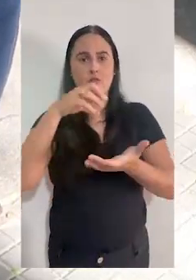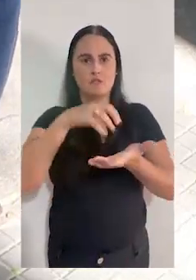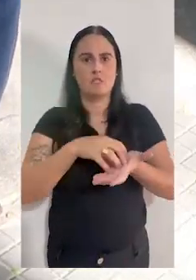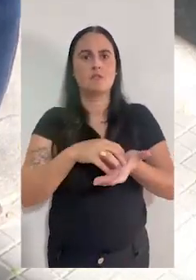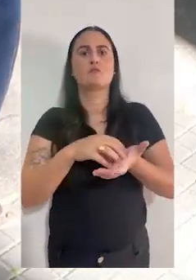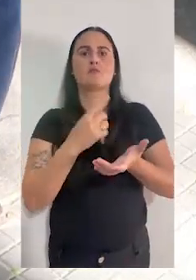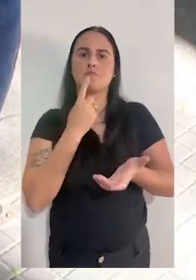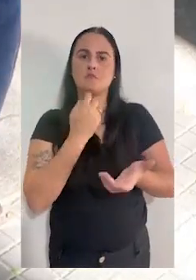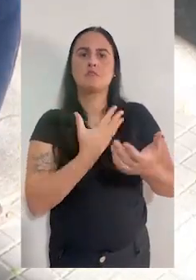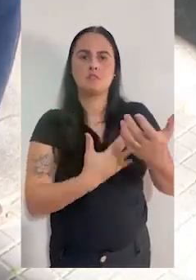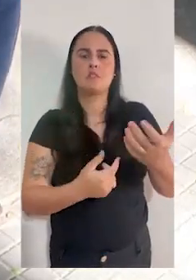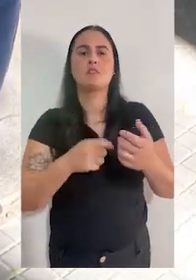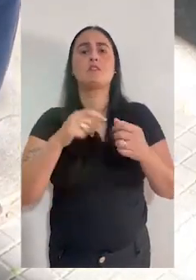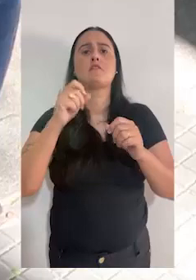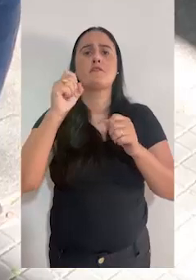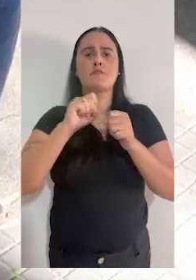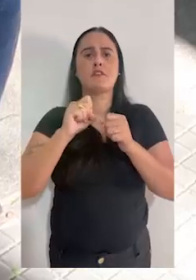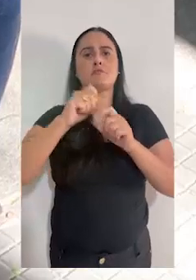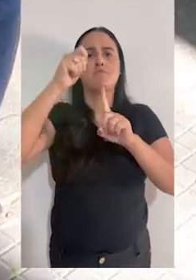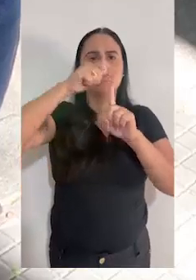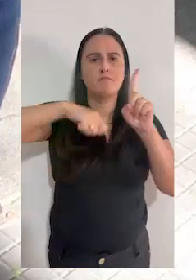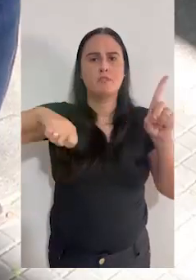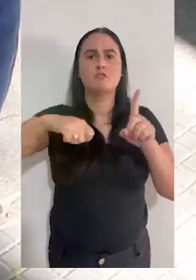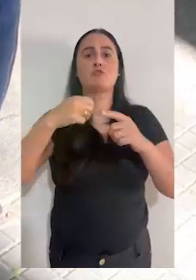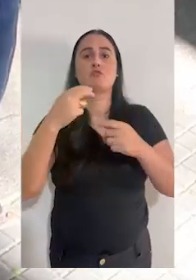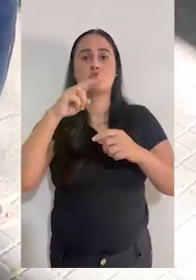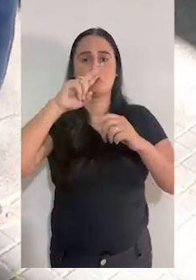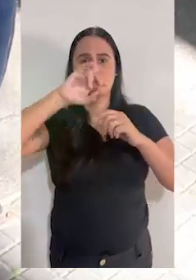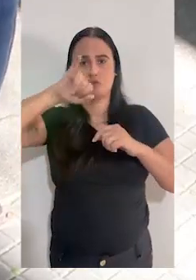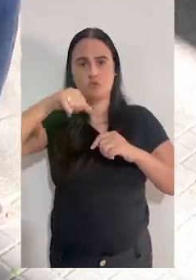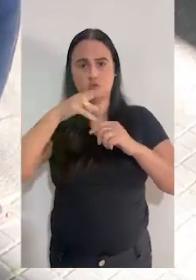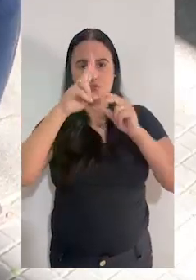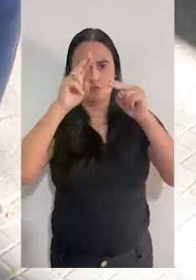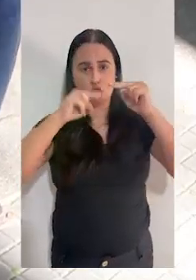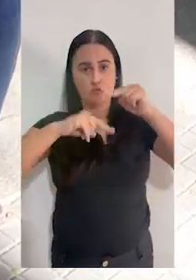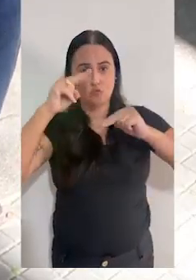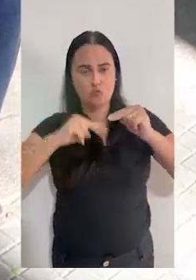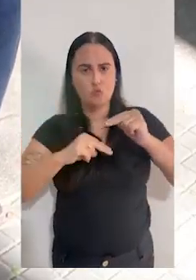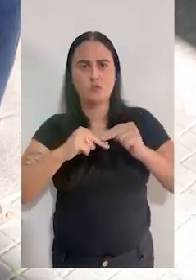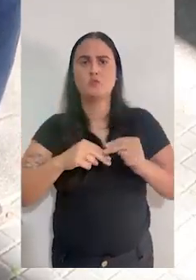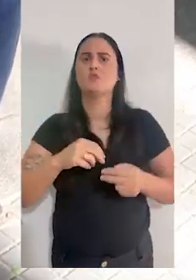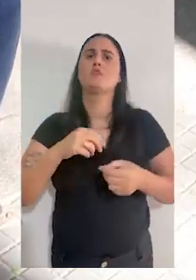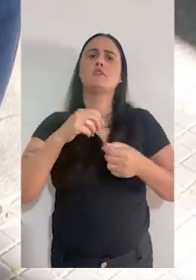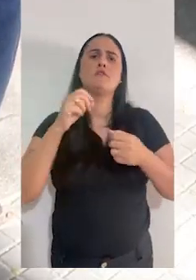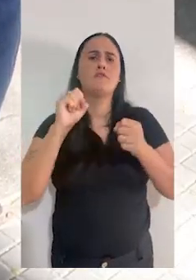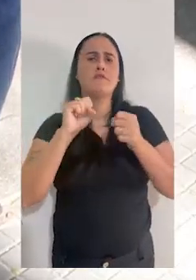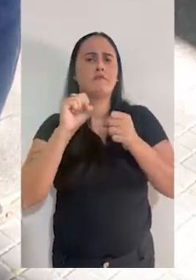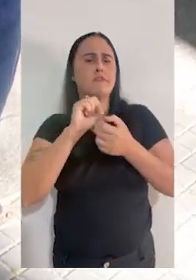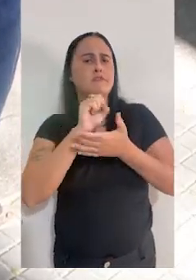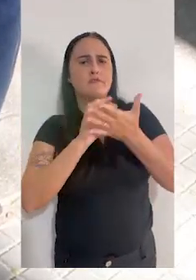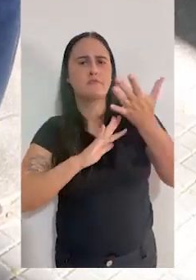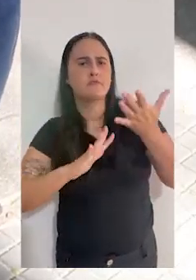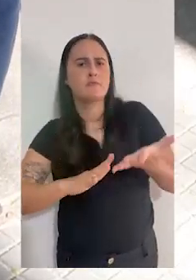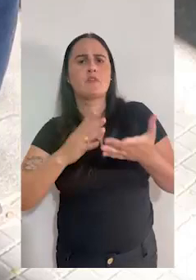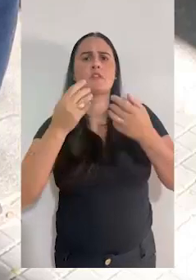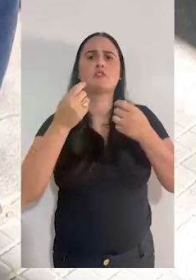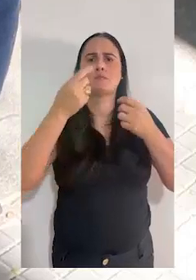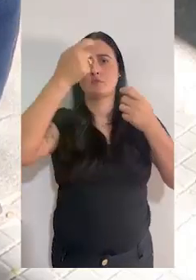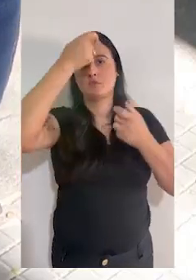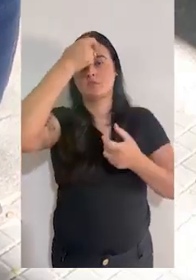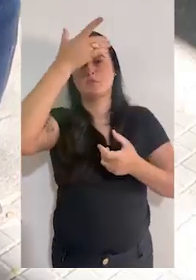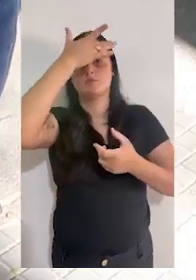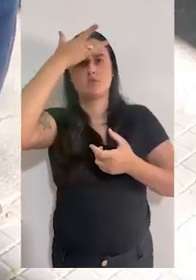promovendo durante todo o mês de junho ações de informação sobre o assunto. A doação de sangue pode ser feita de segunda a sexta-feira, das